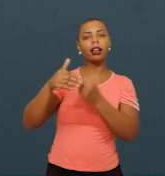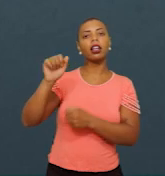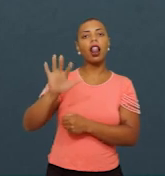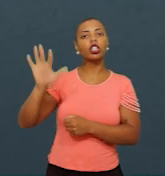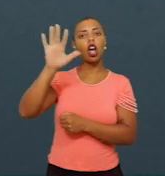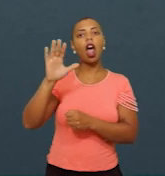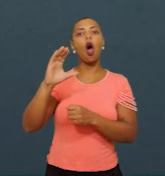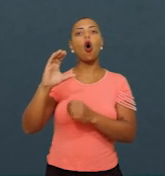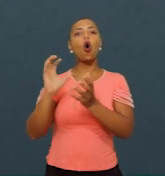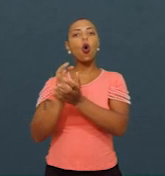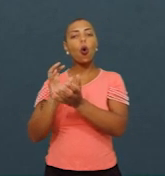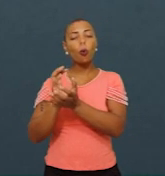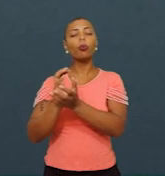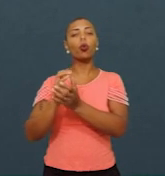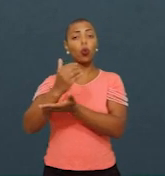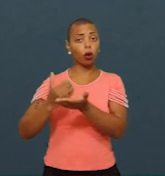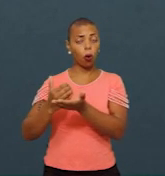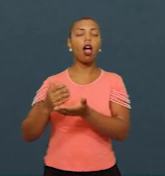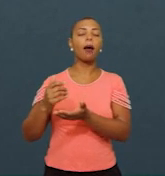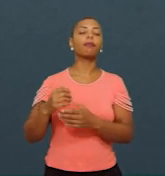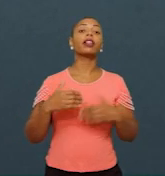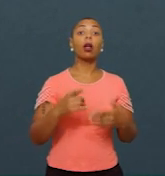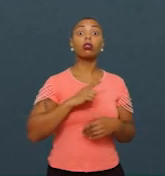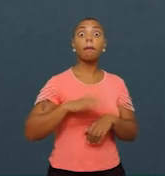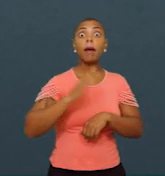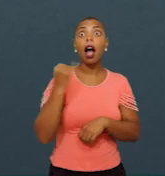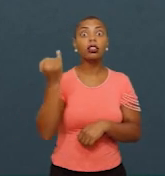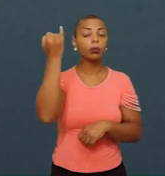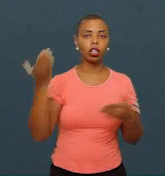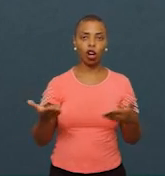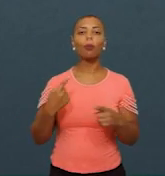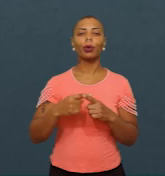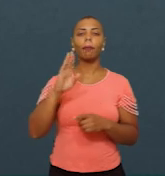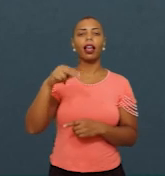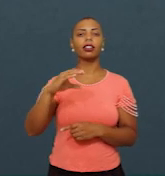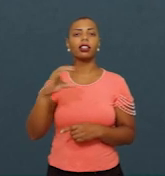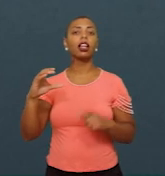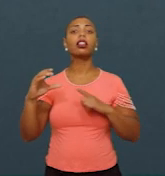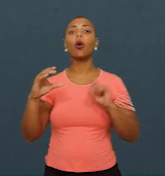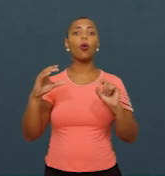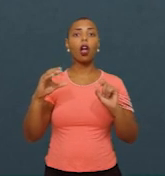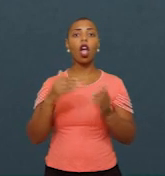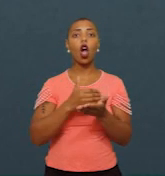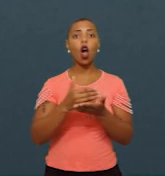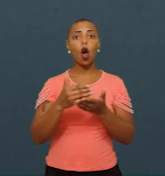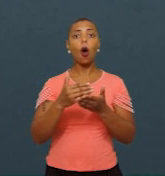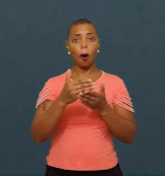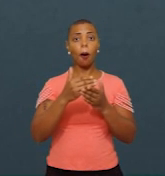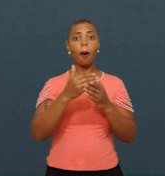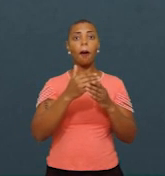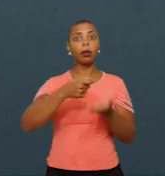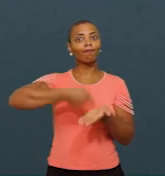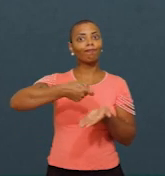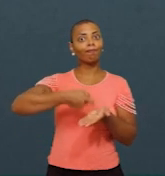ainda, ganham uma importância ainda maior, porque o que a BNCC traz? Uma elevação da barra, né, então uma exigência